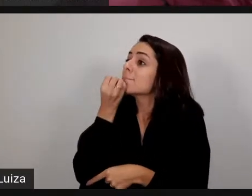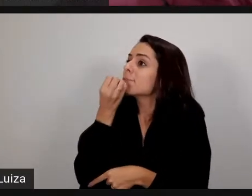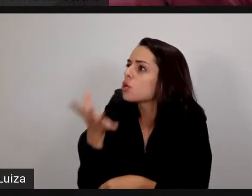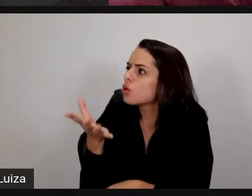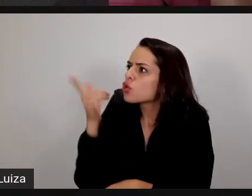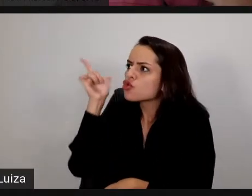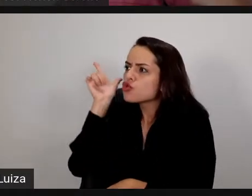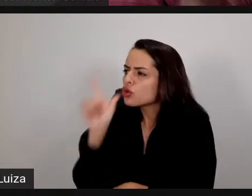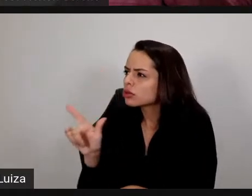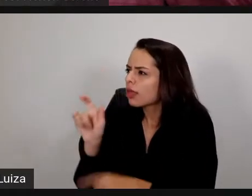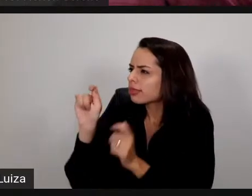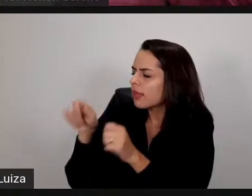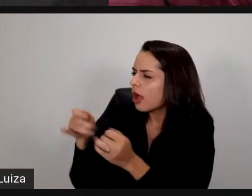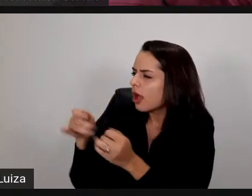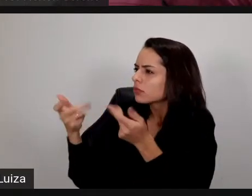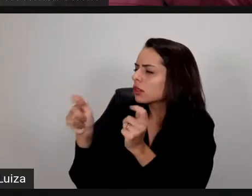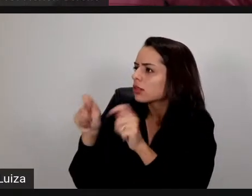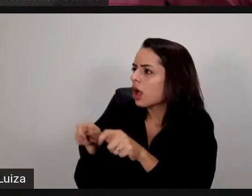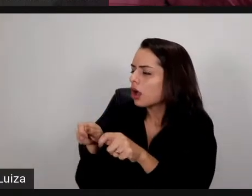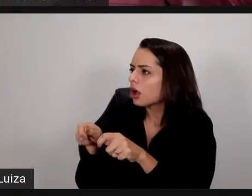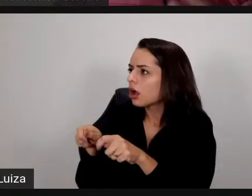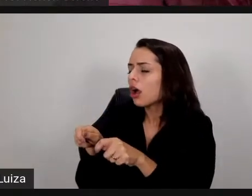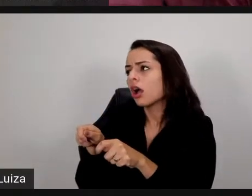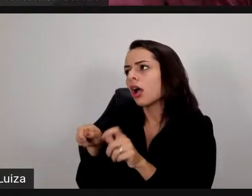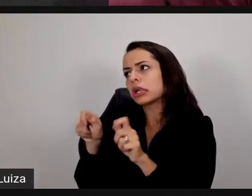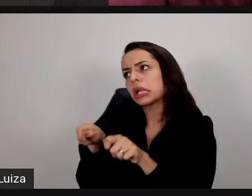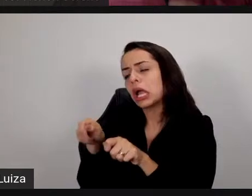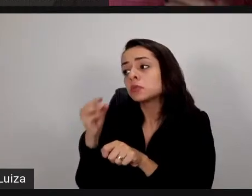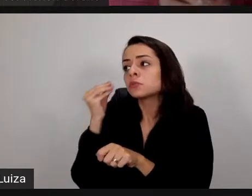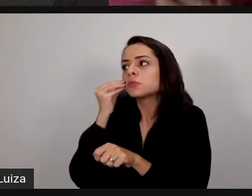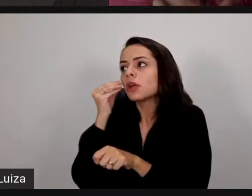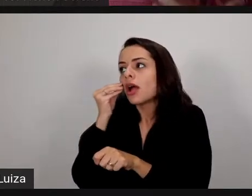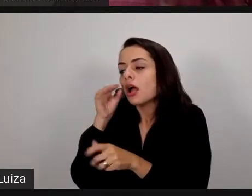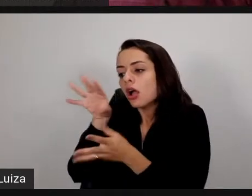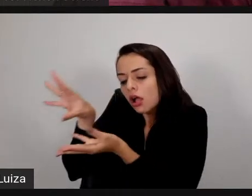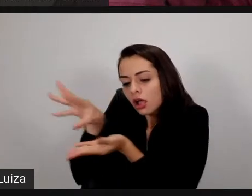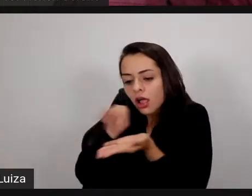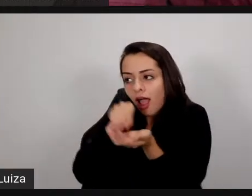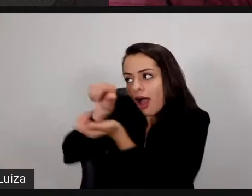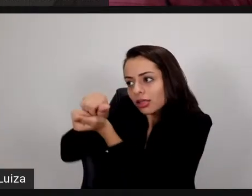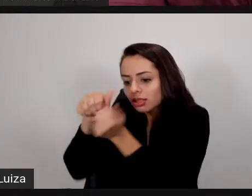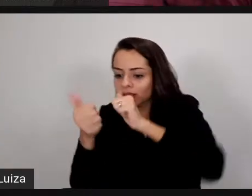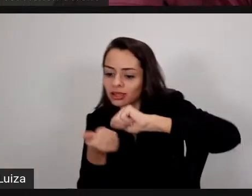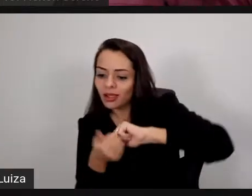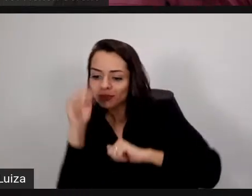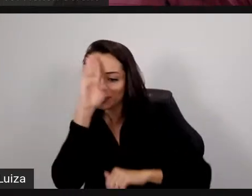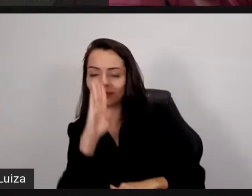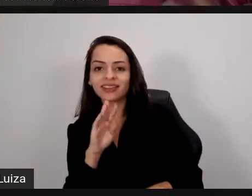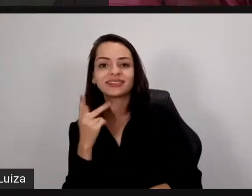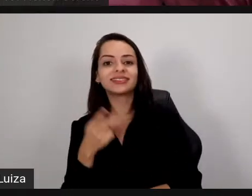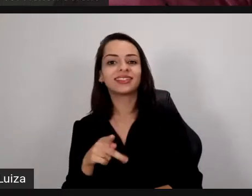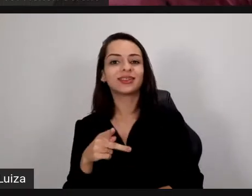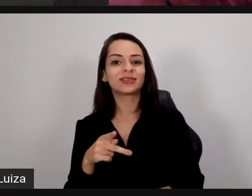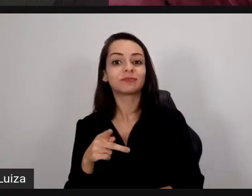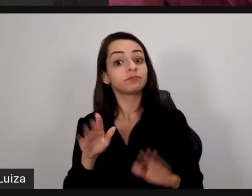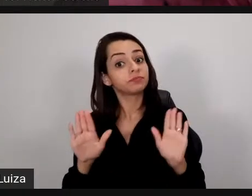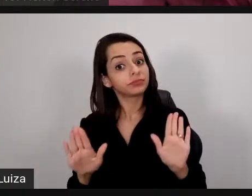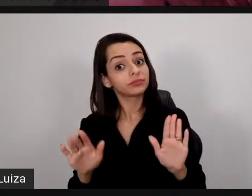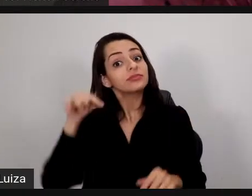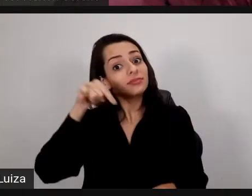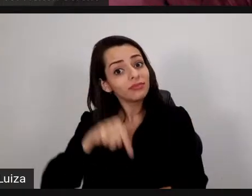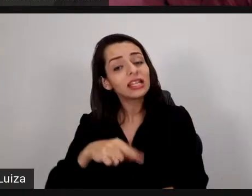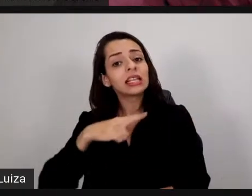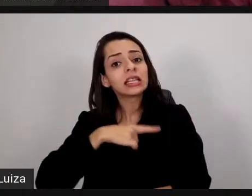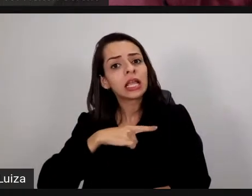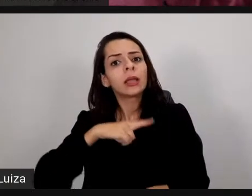ponto e a gente tem pessoal para isso a gente tem pessoas com vontade de fazer diferente com vontade de mudar